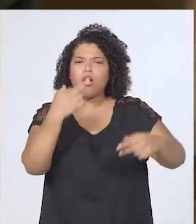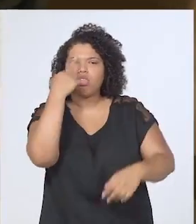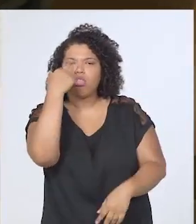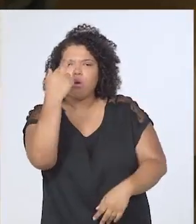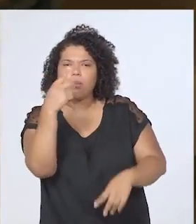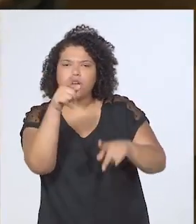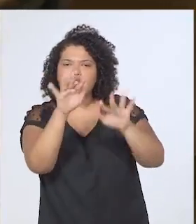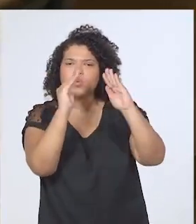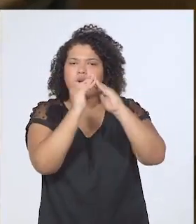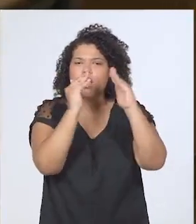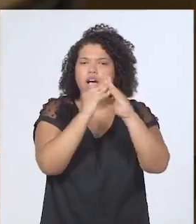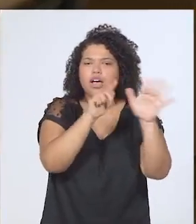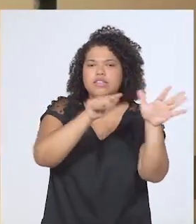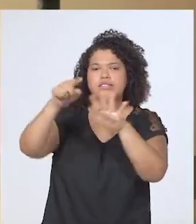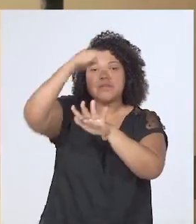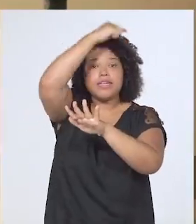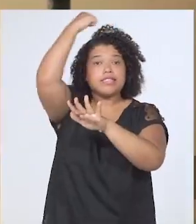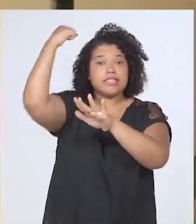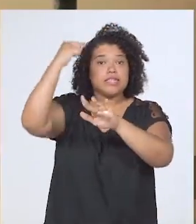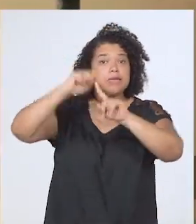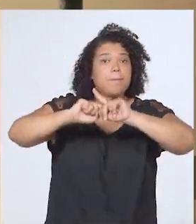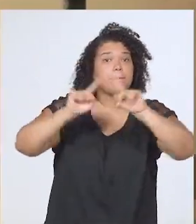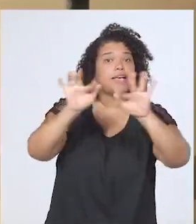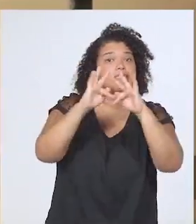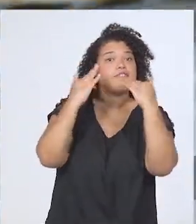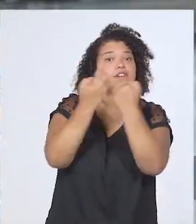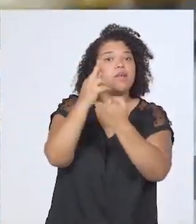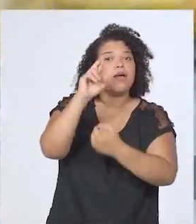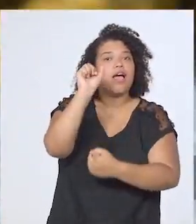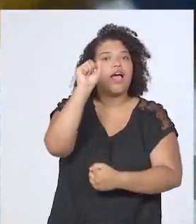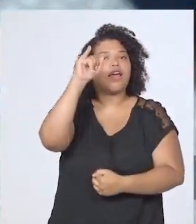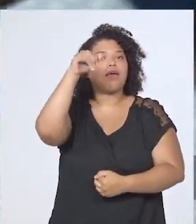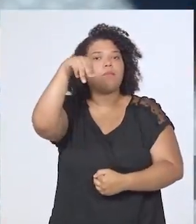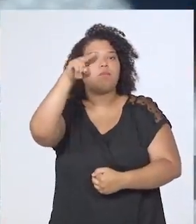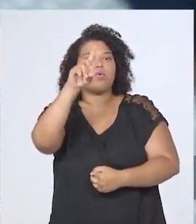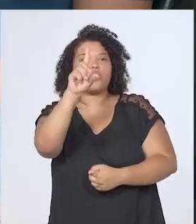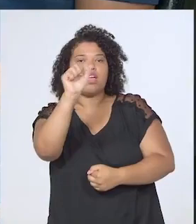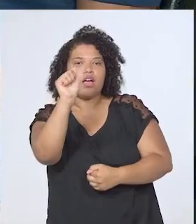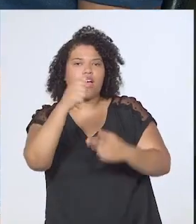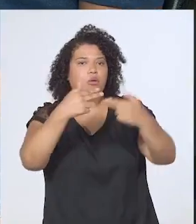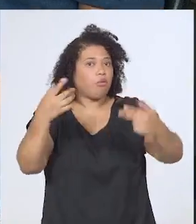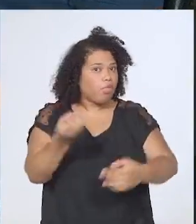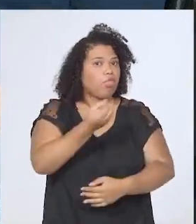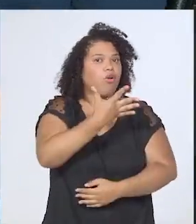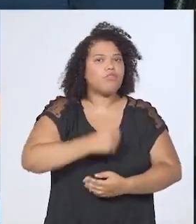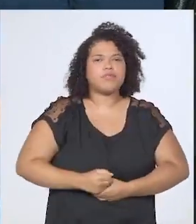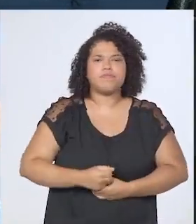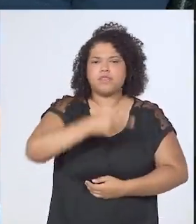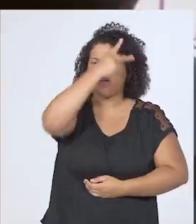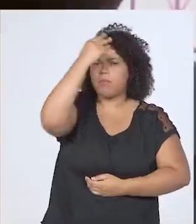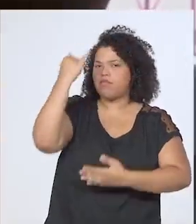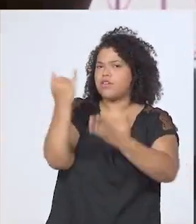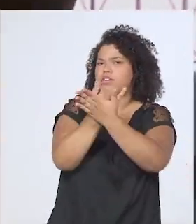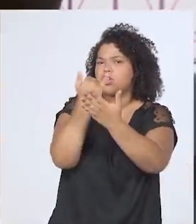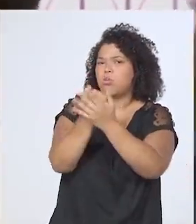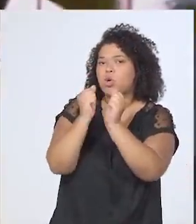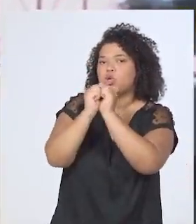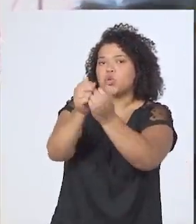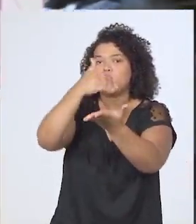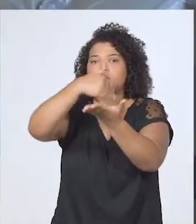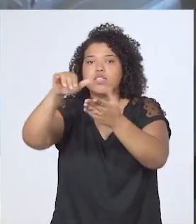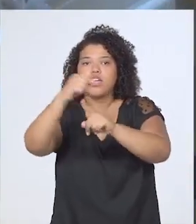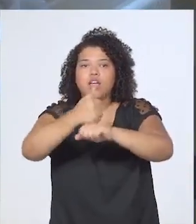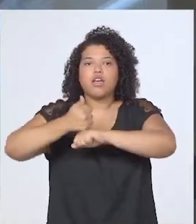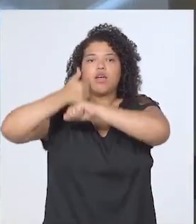Essa pode ser uma cena comum pra você na Semana Santa, mas para a família de Dona Raimunda é uma novidade. A Prefeitura de